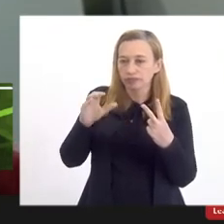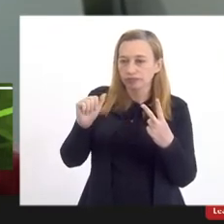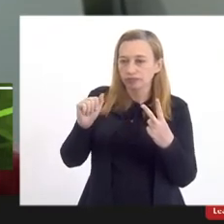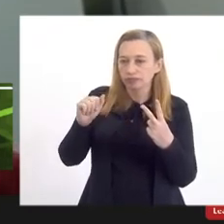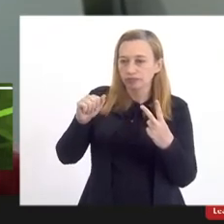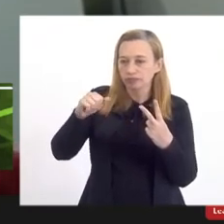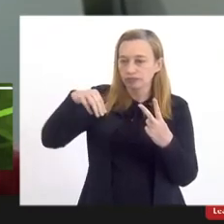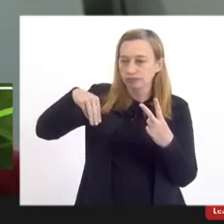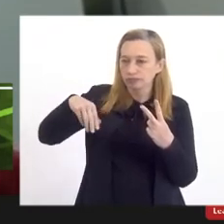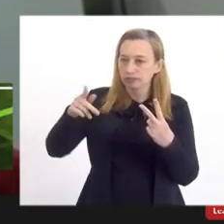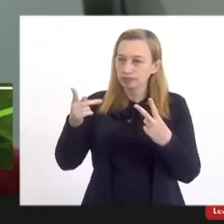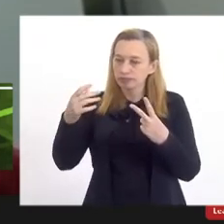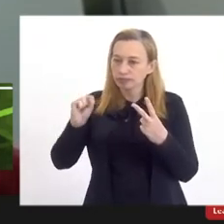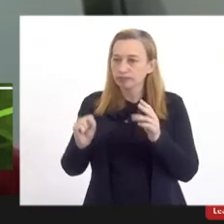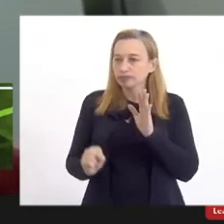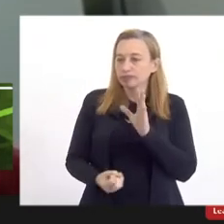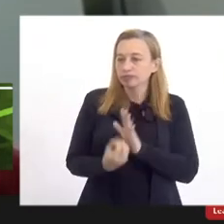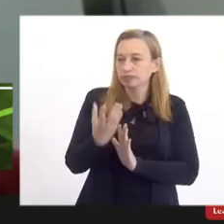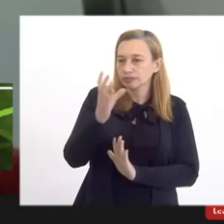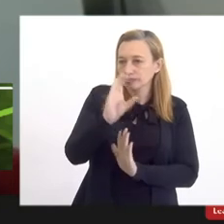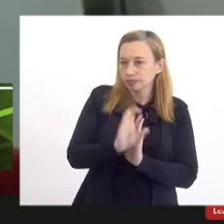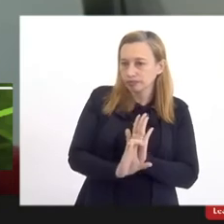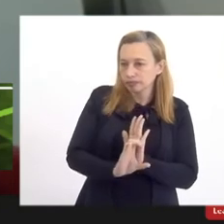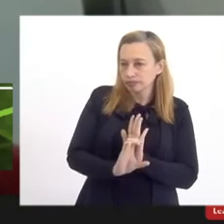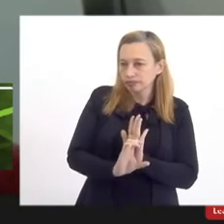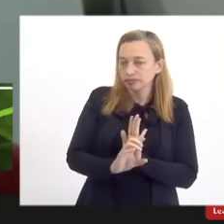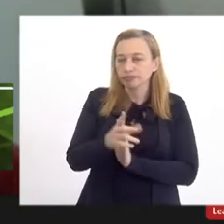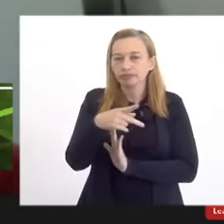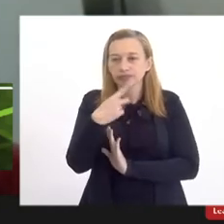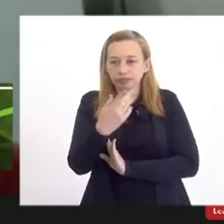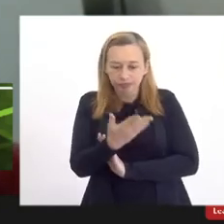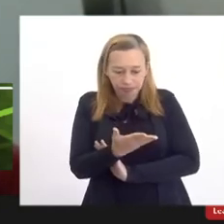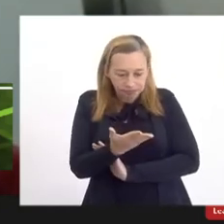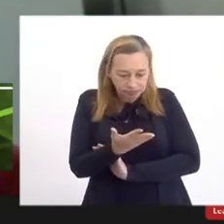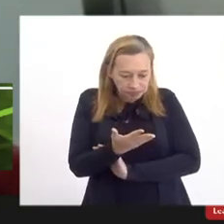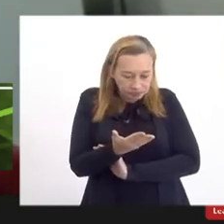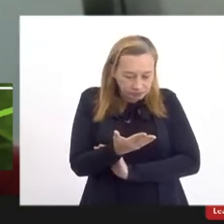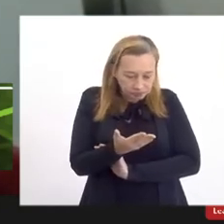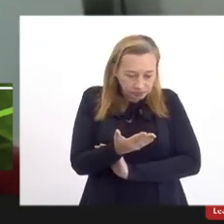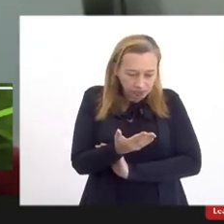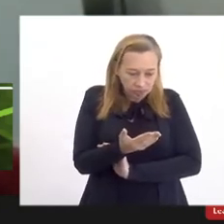Embora tenha uma emenda parlamentar que sugira que seja